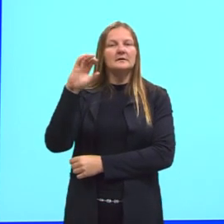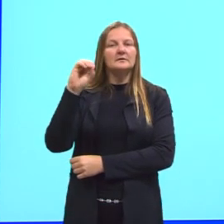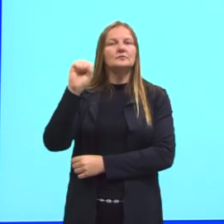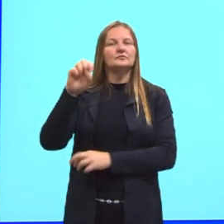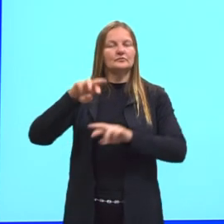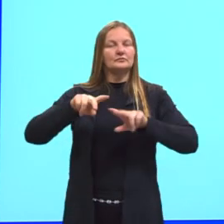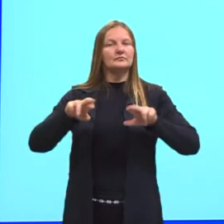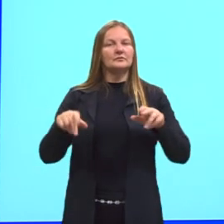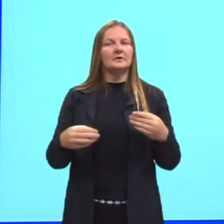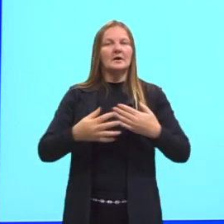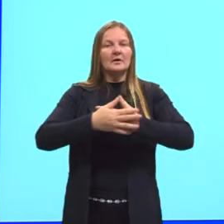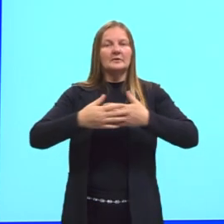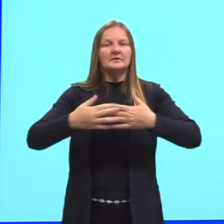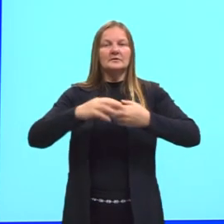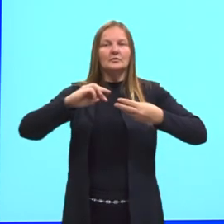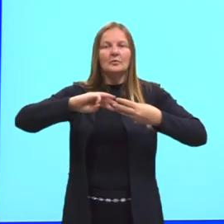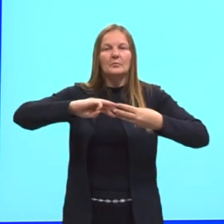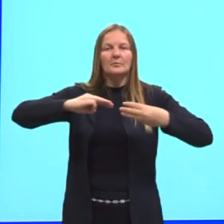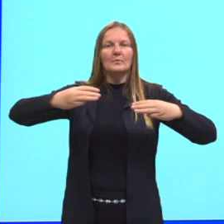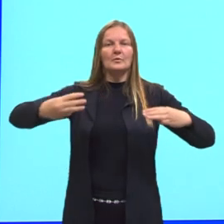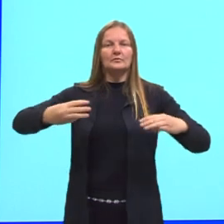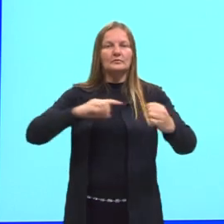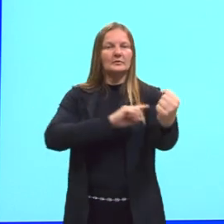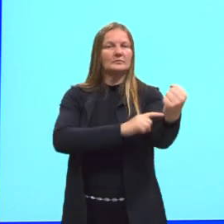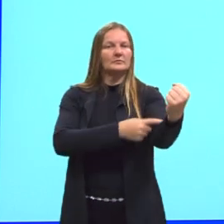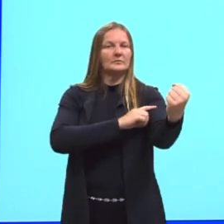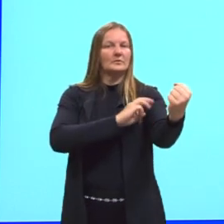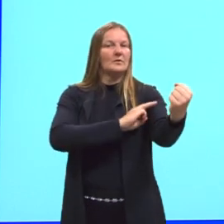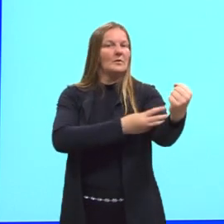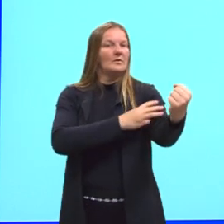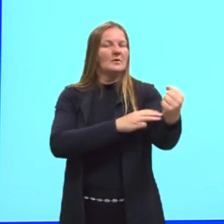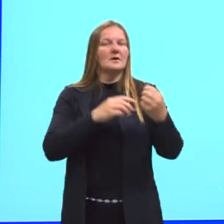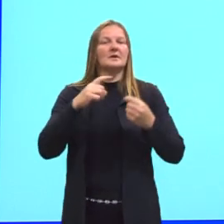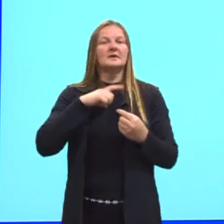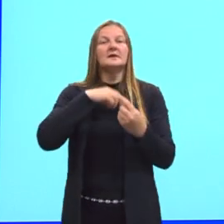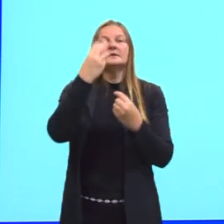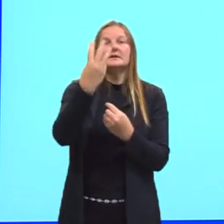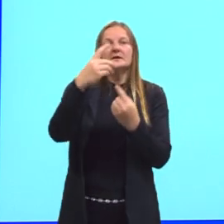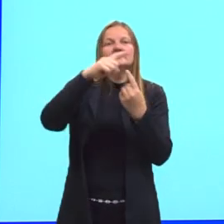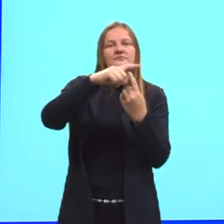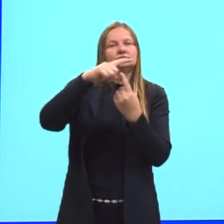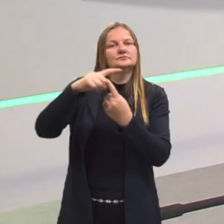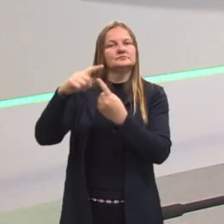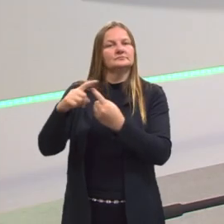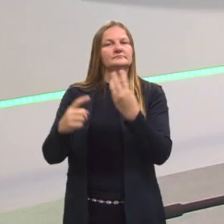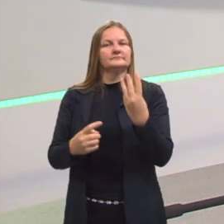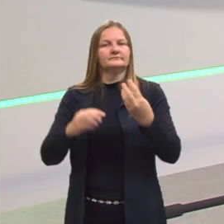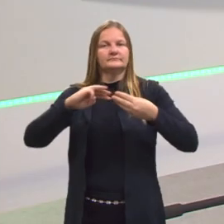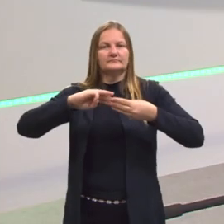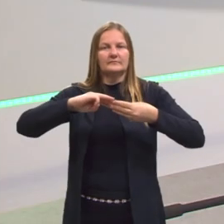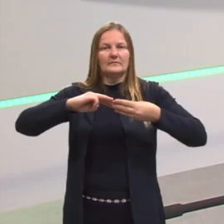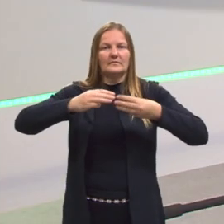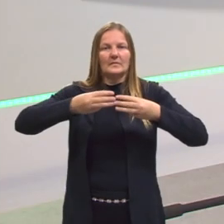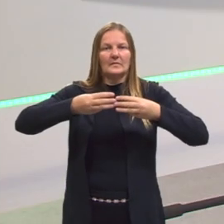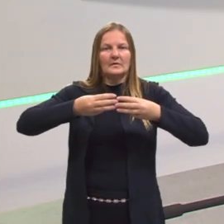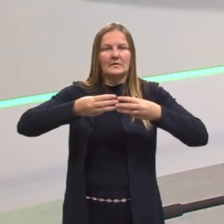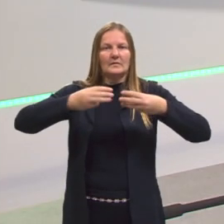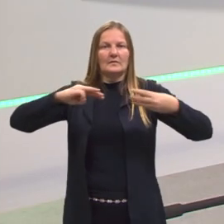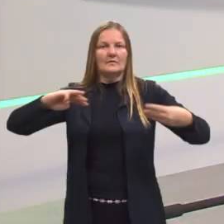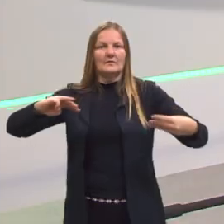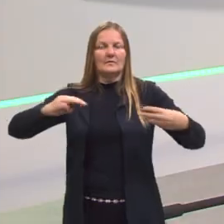tecido muscular. Nós temos três tipos de tecido muscular, gente. Nós temos o tecido